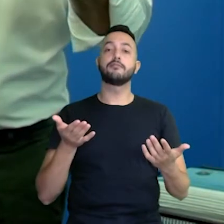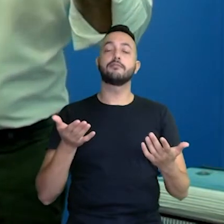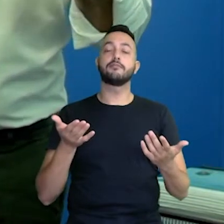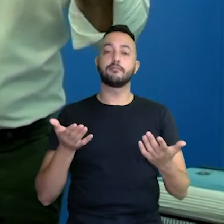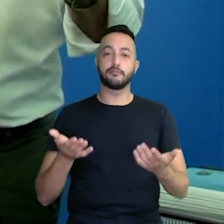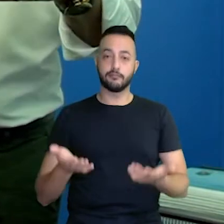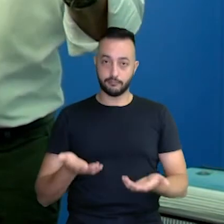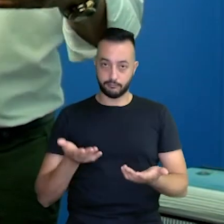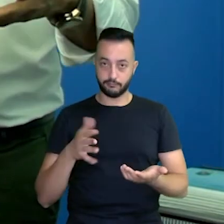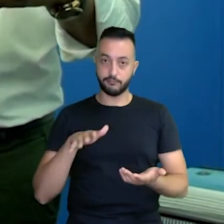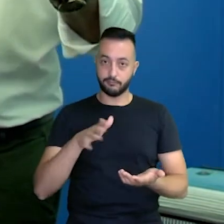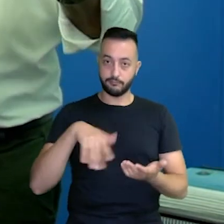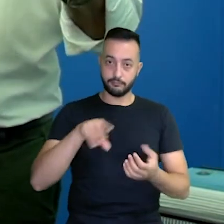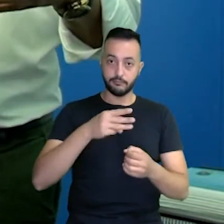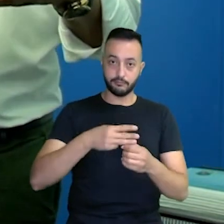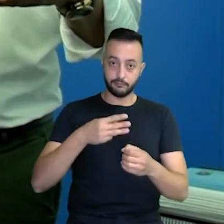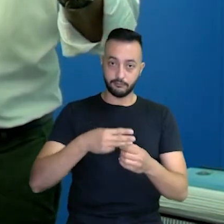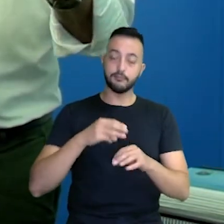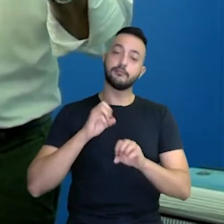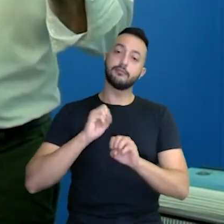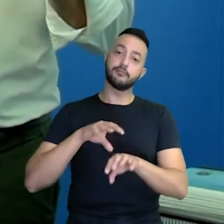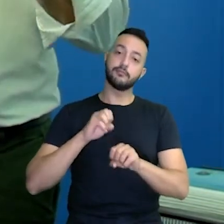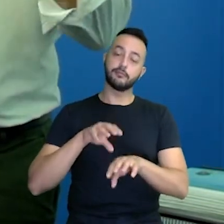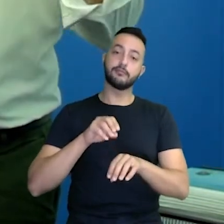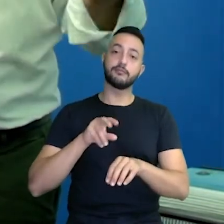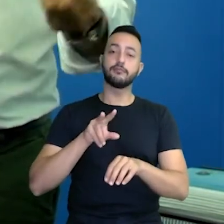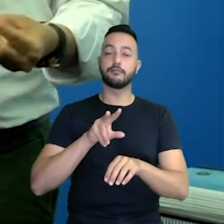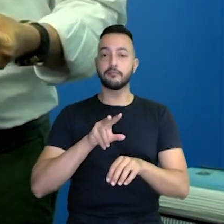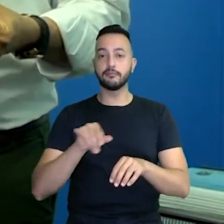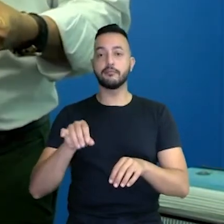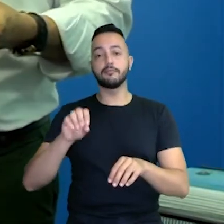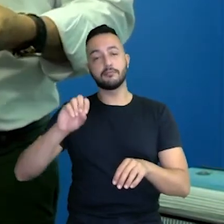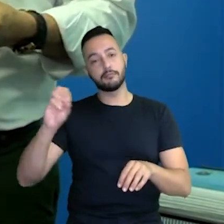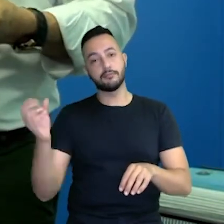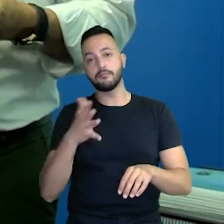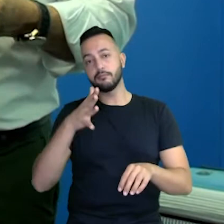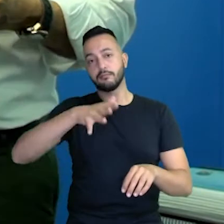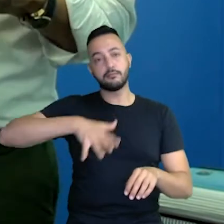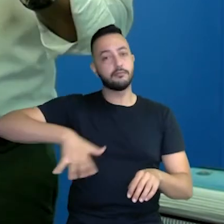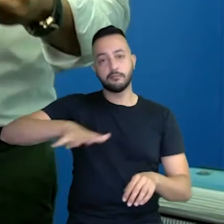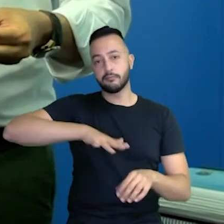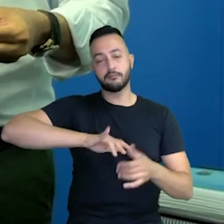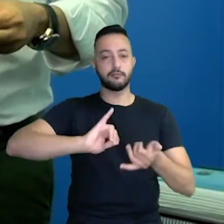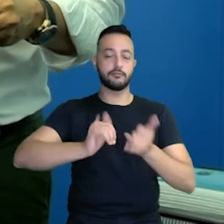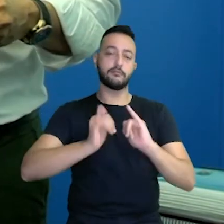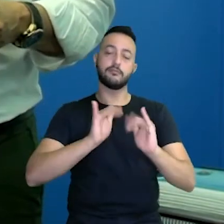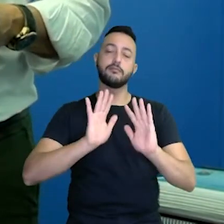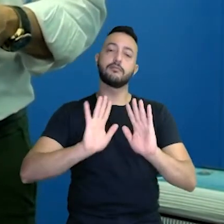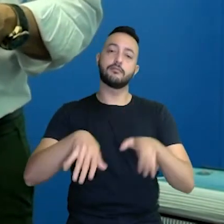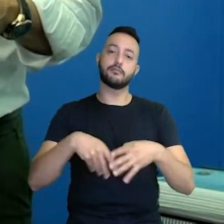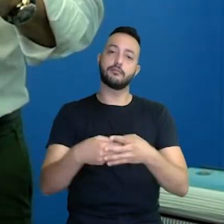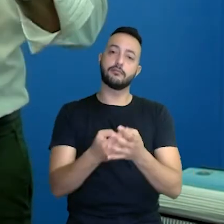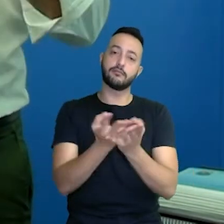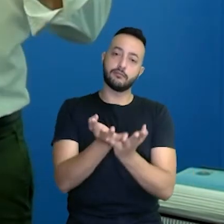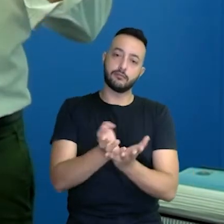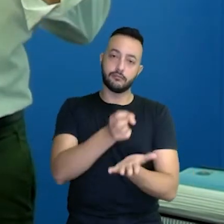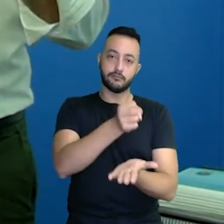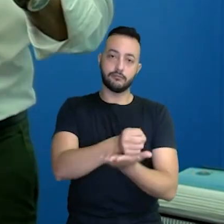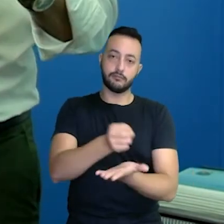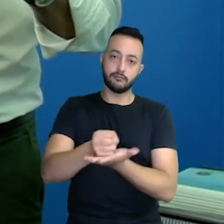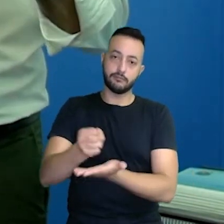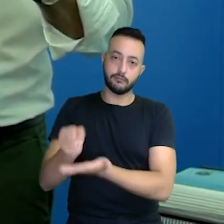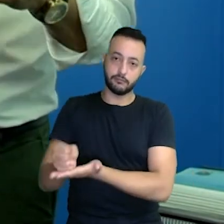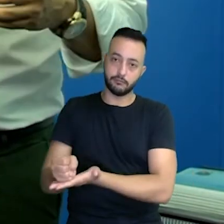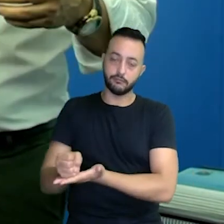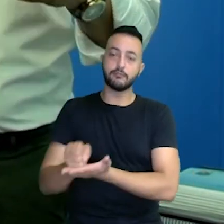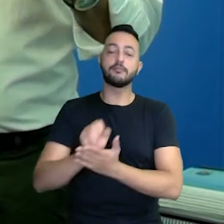a rede municipal de ensino será informatizada, porque a licitação foi feita, foi